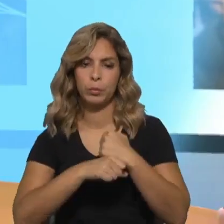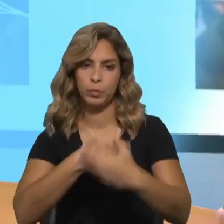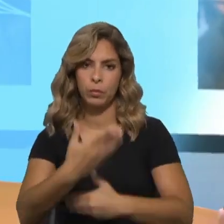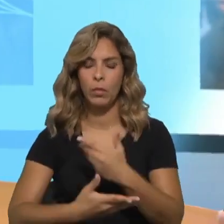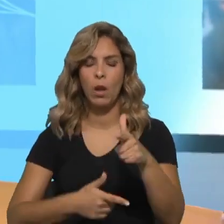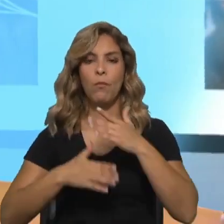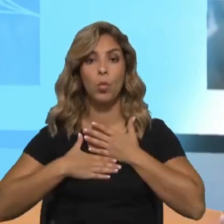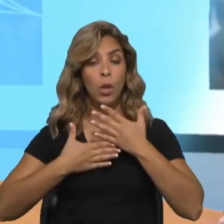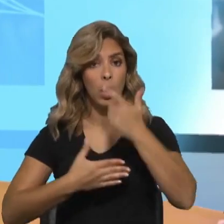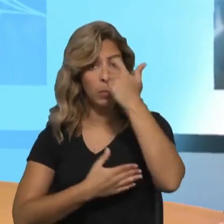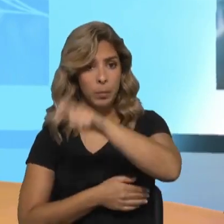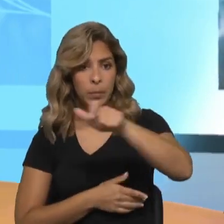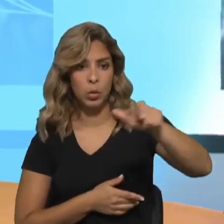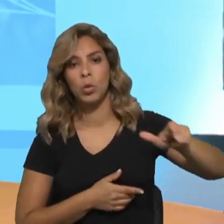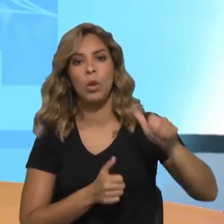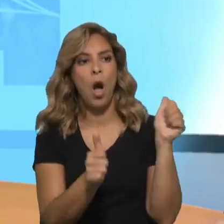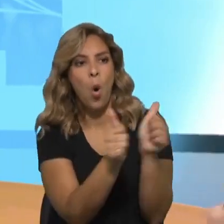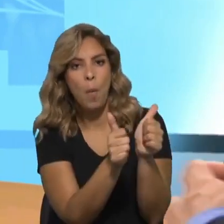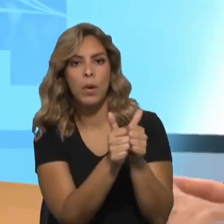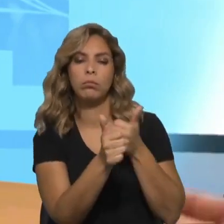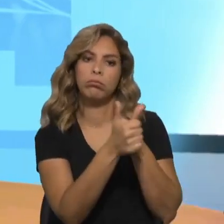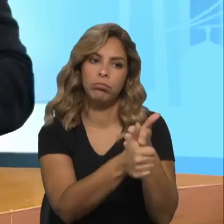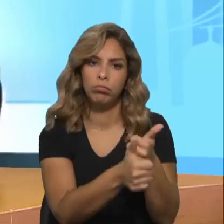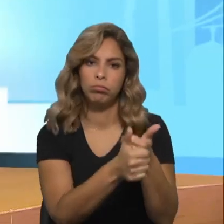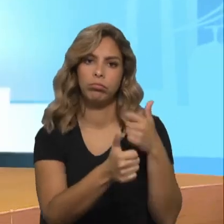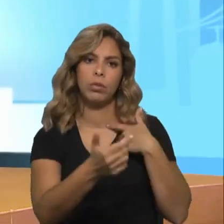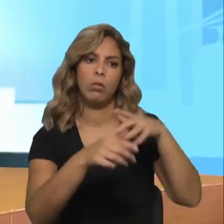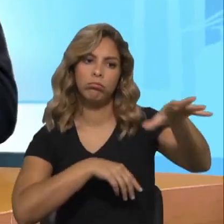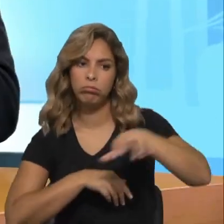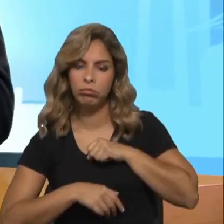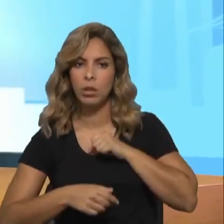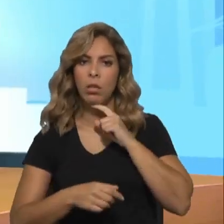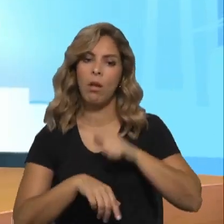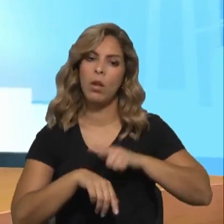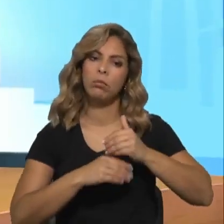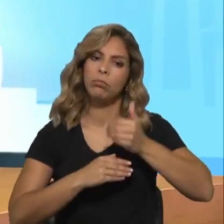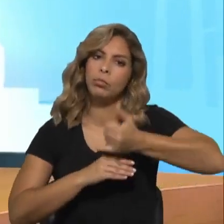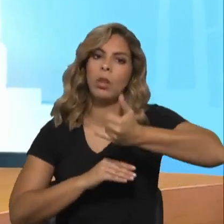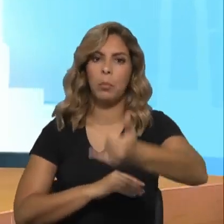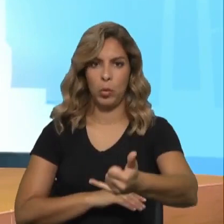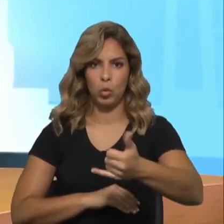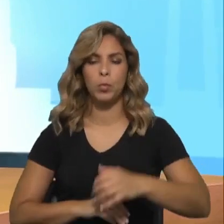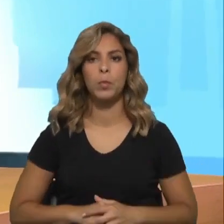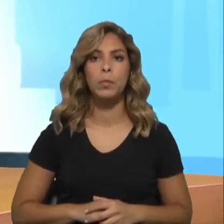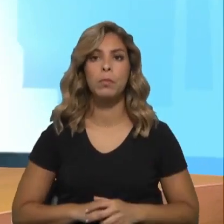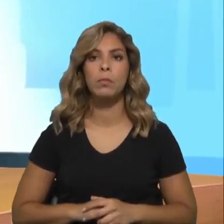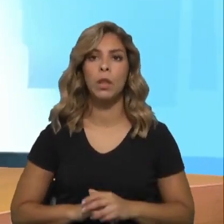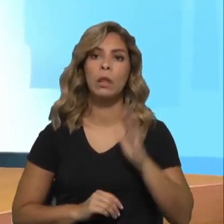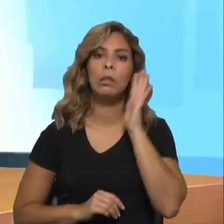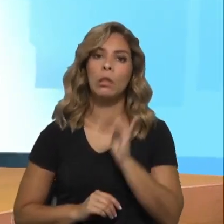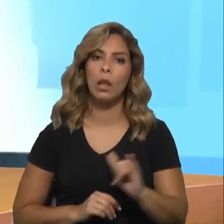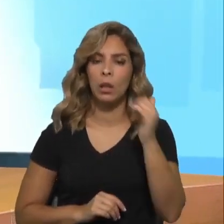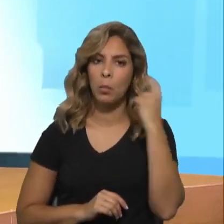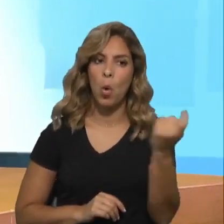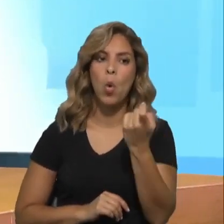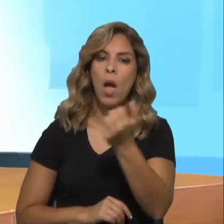voluntários que participam no processo de acompanhamento e de acolhimento já na fase de otimização. Isto é, nós procuramos encontrar habitação autónoma e, para isso, também